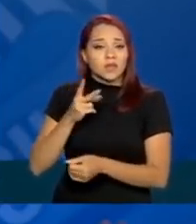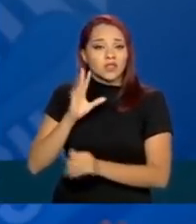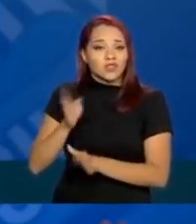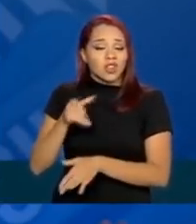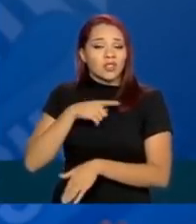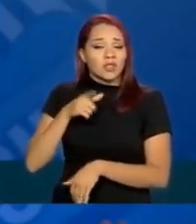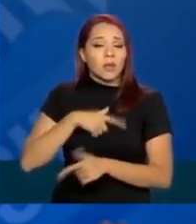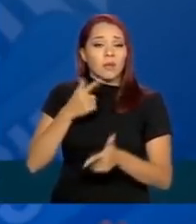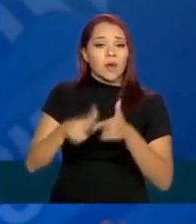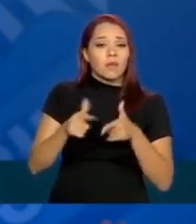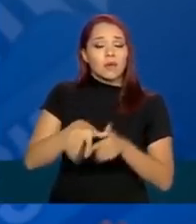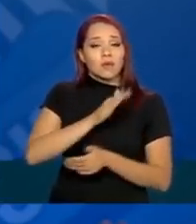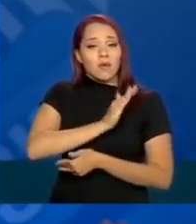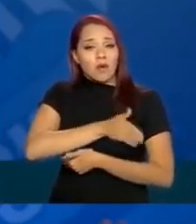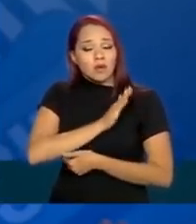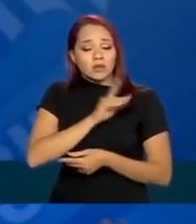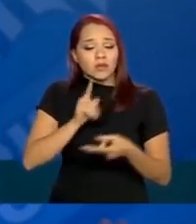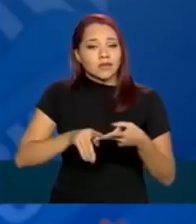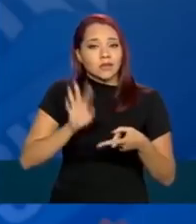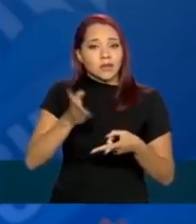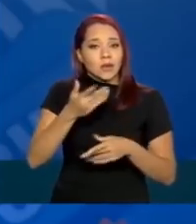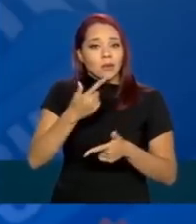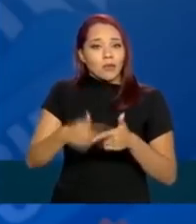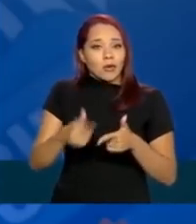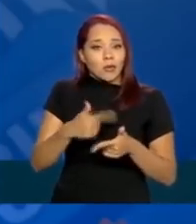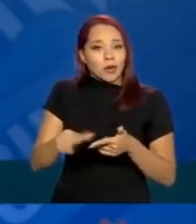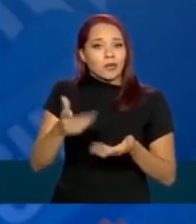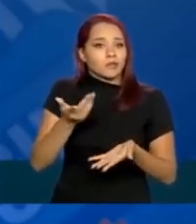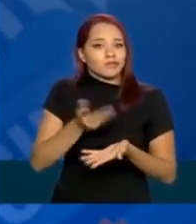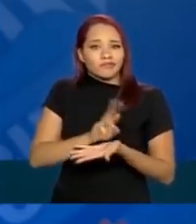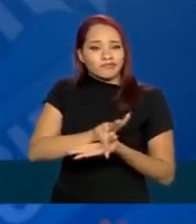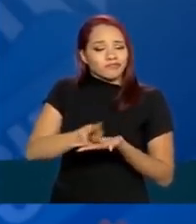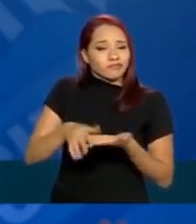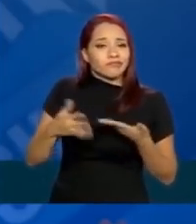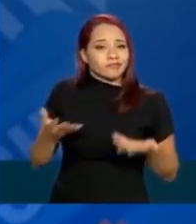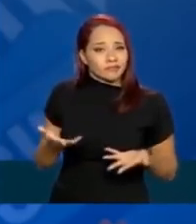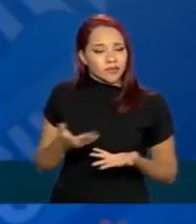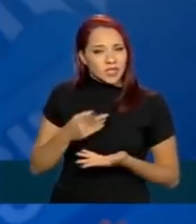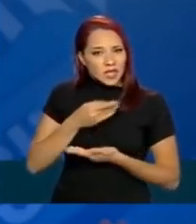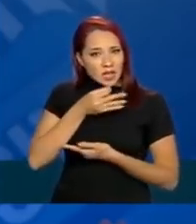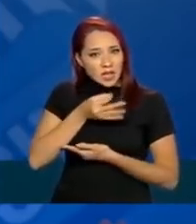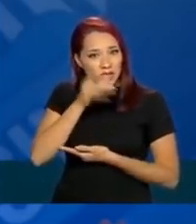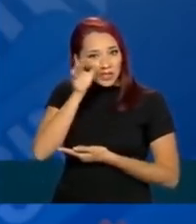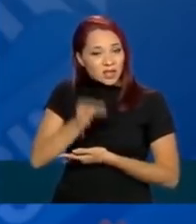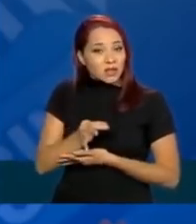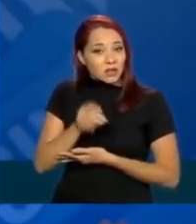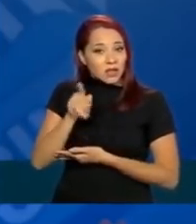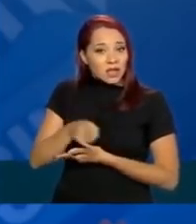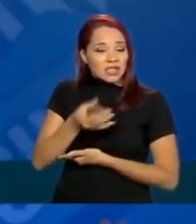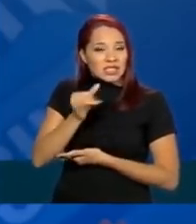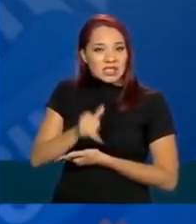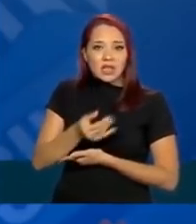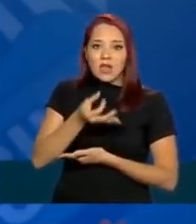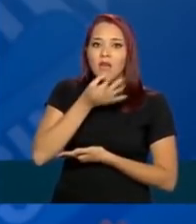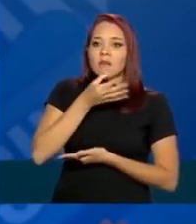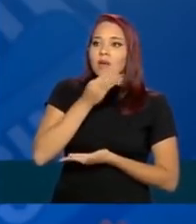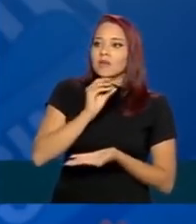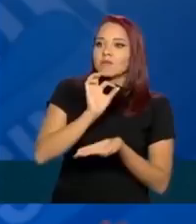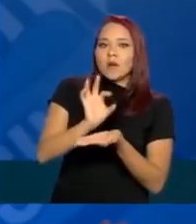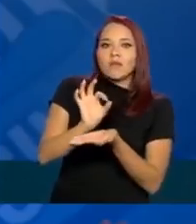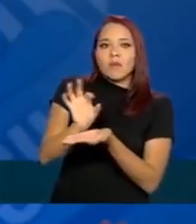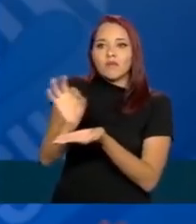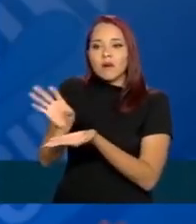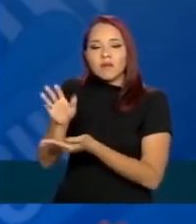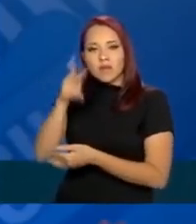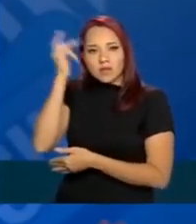já de problema cardíaco, de problema hepático. Então, será que se nós dermos em massa para esses de mais